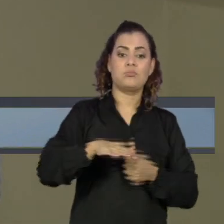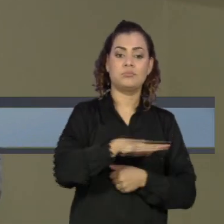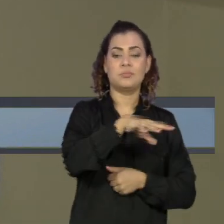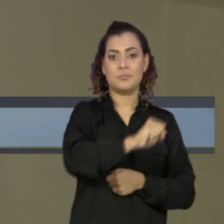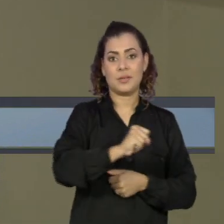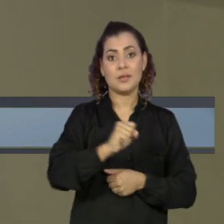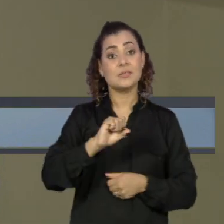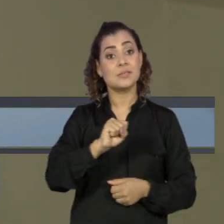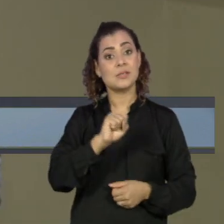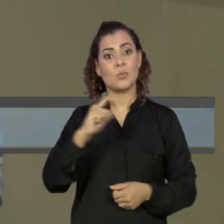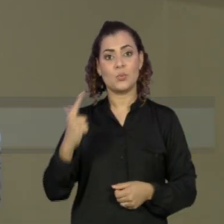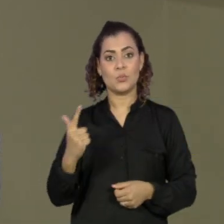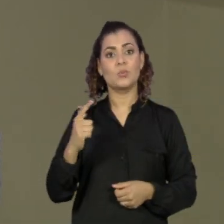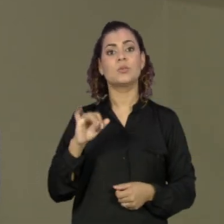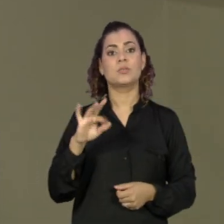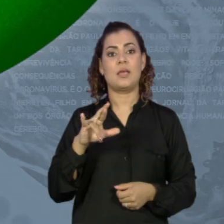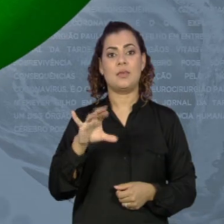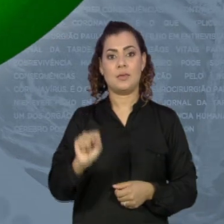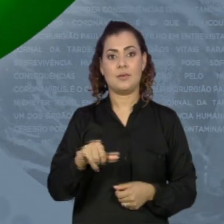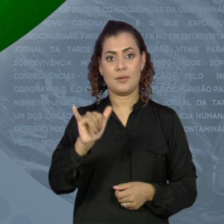Luís do Maranhão, Erick Souza.